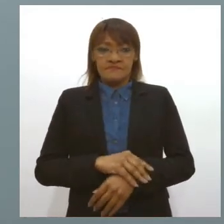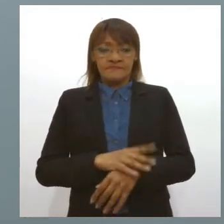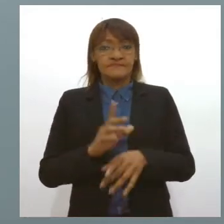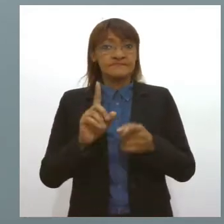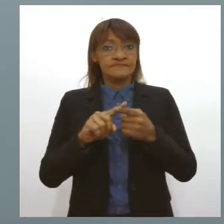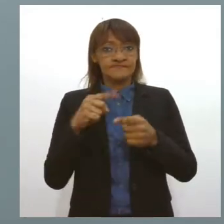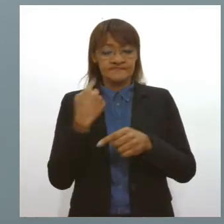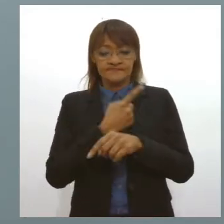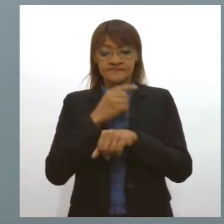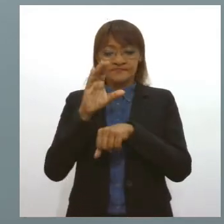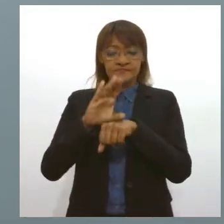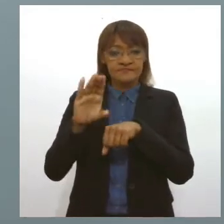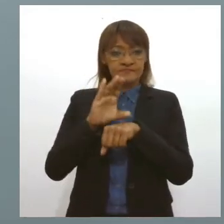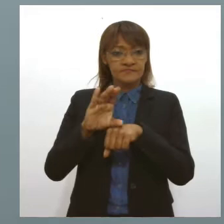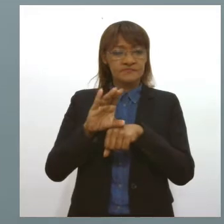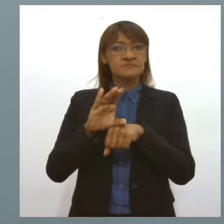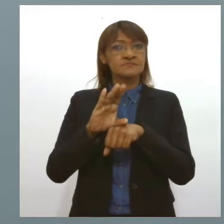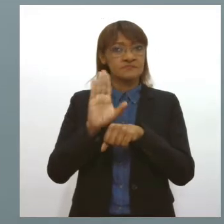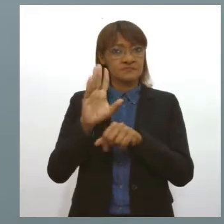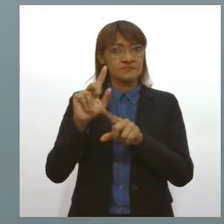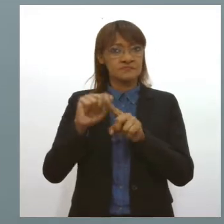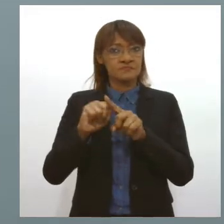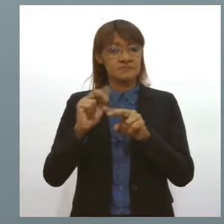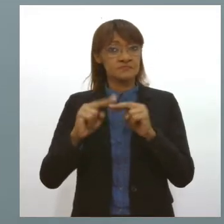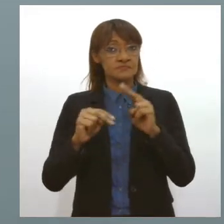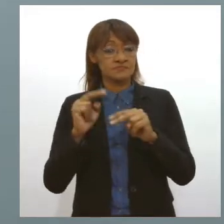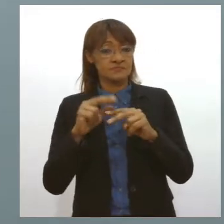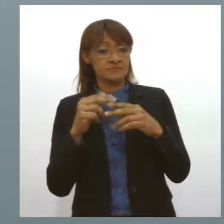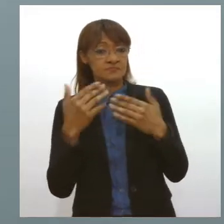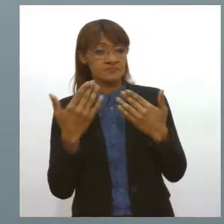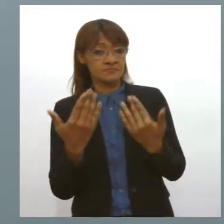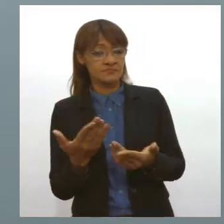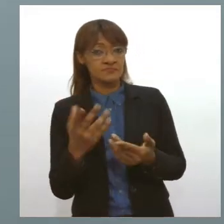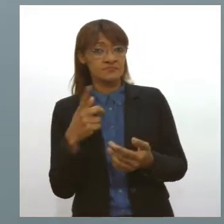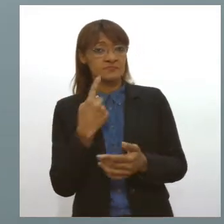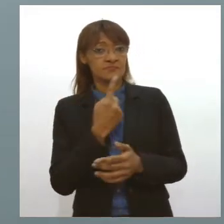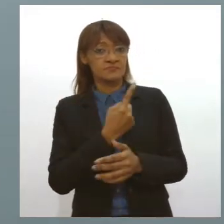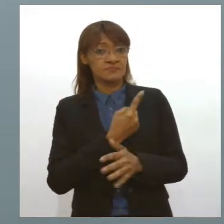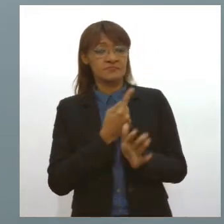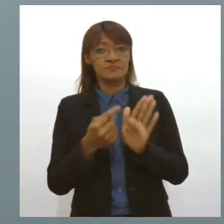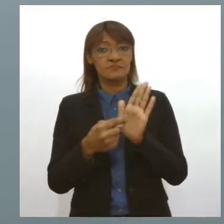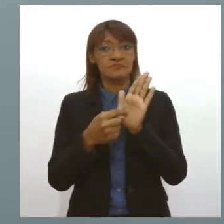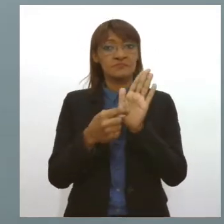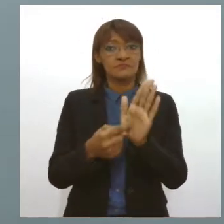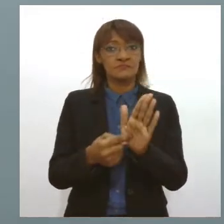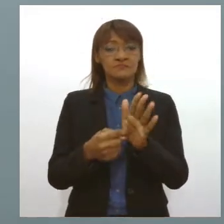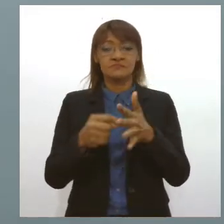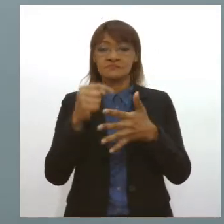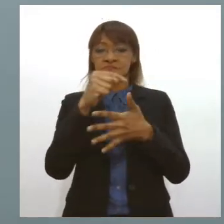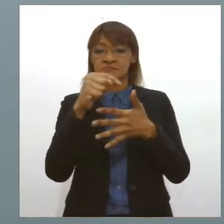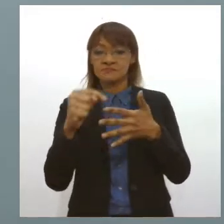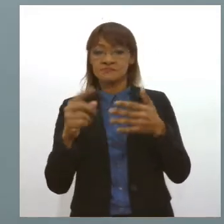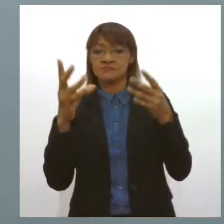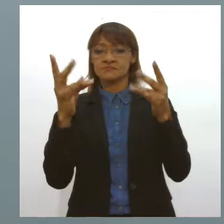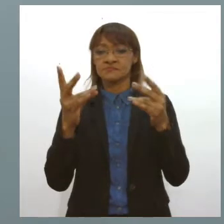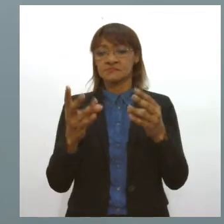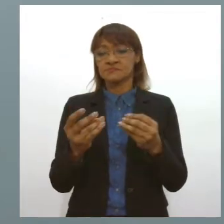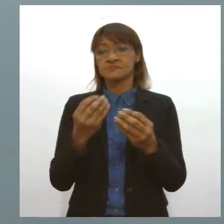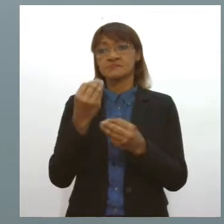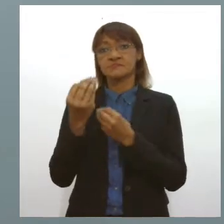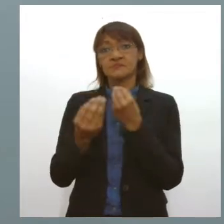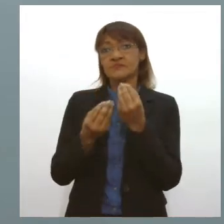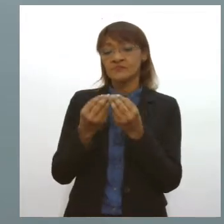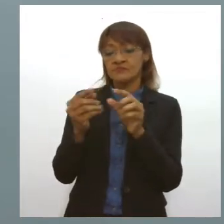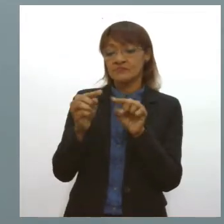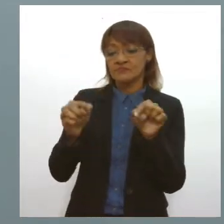fez um curso dia 8 de junho e no curso a gente aborda como é feito o tratamento na unidade de queimado,